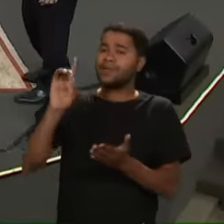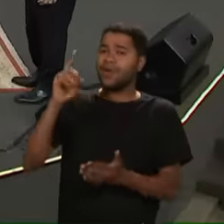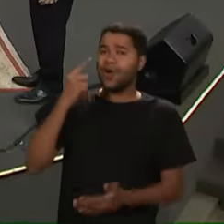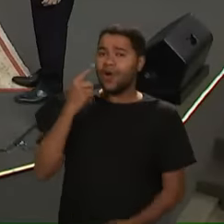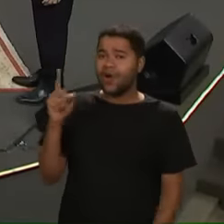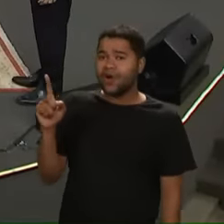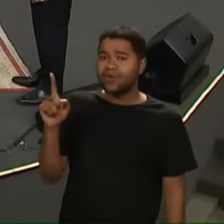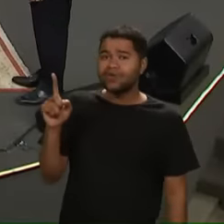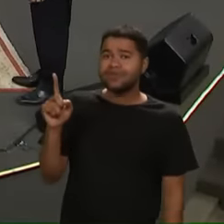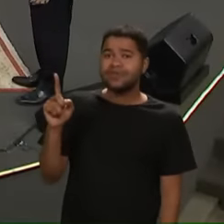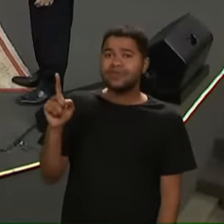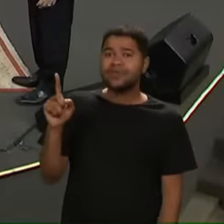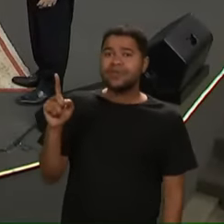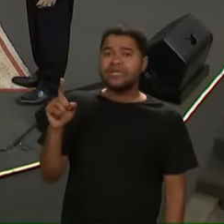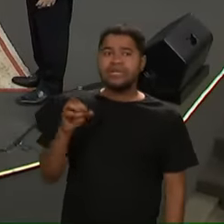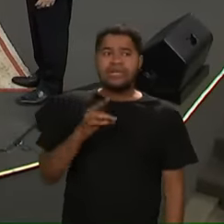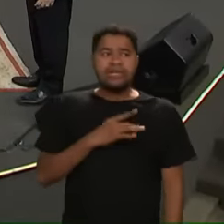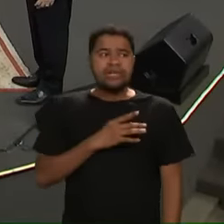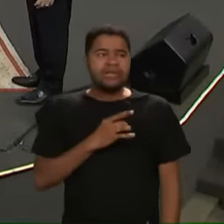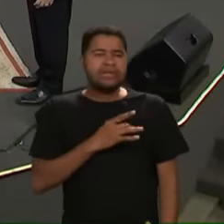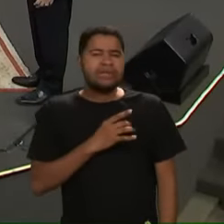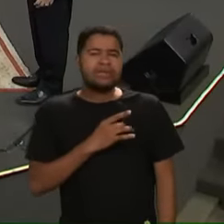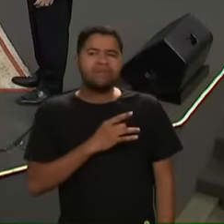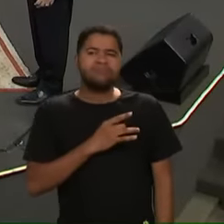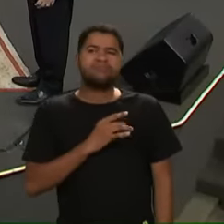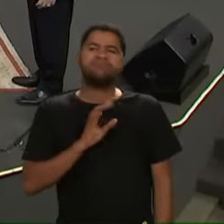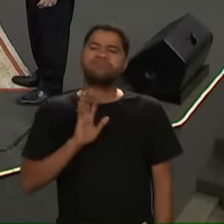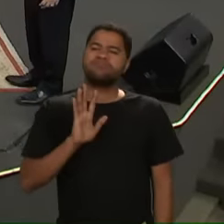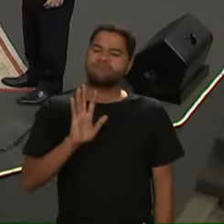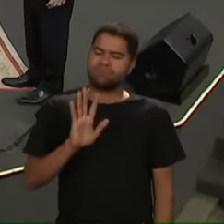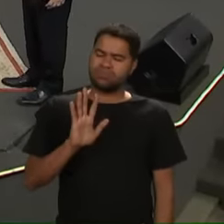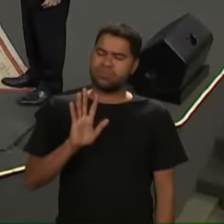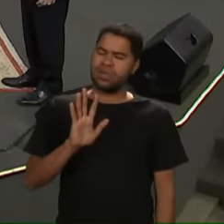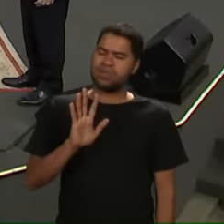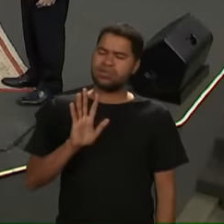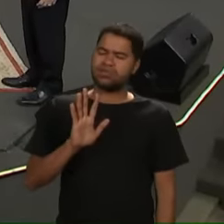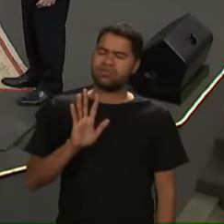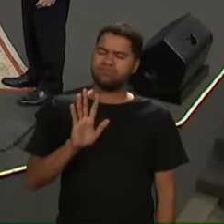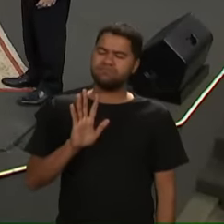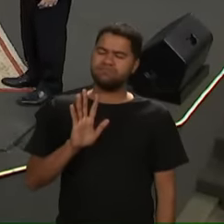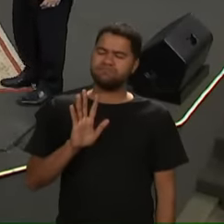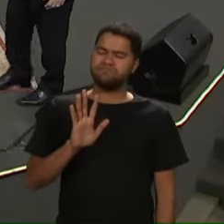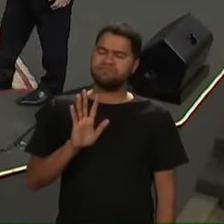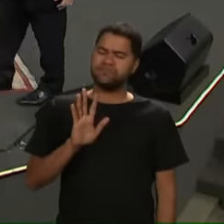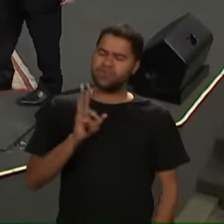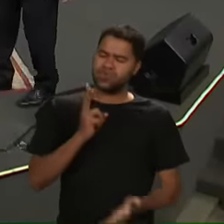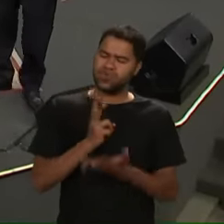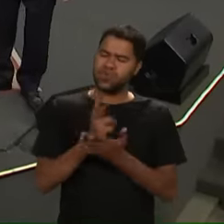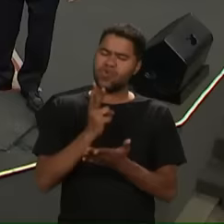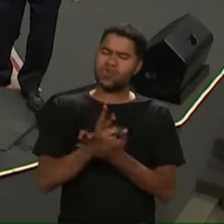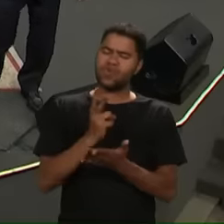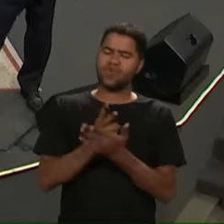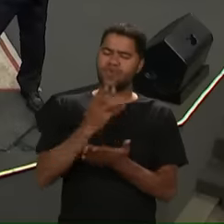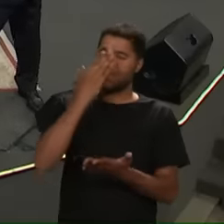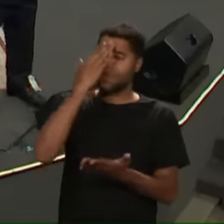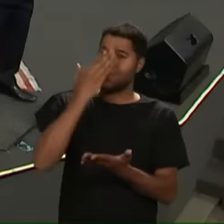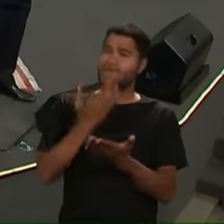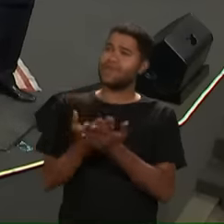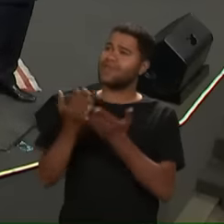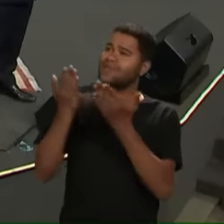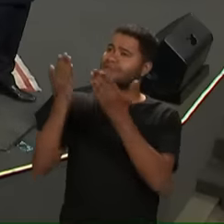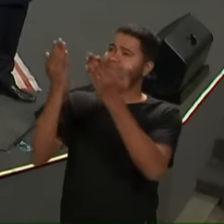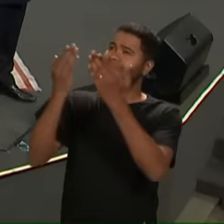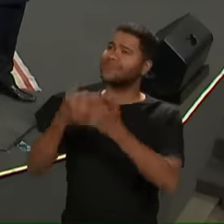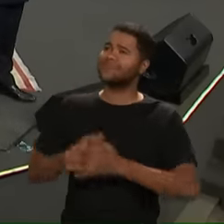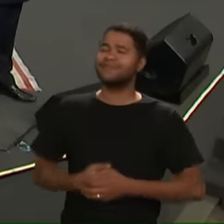Em mim Vindo Temor É o medo Ei de Confiar Em Ti